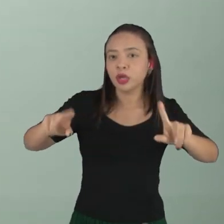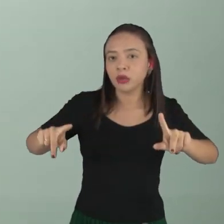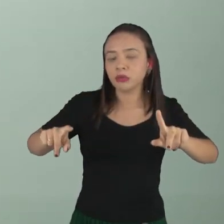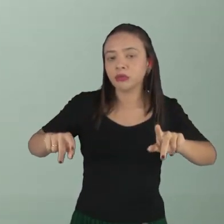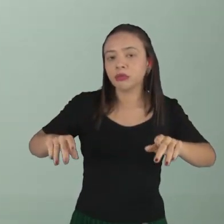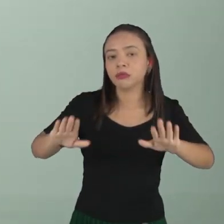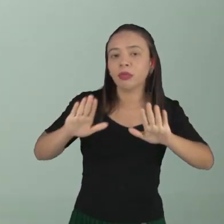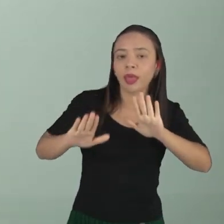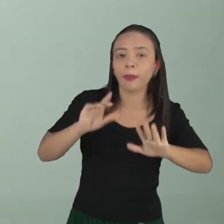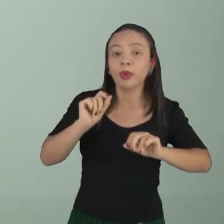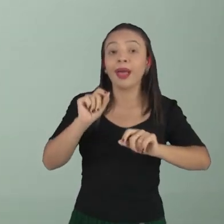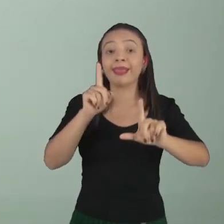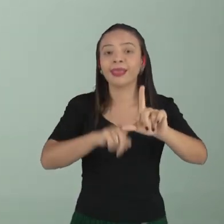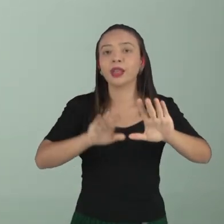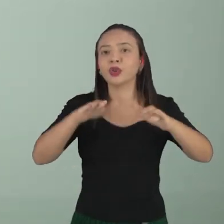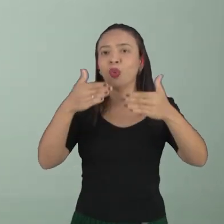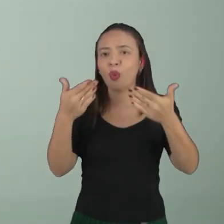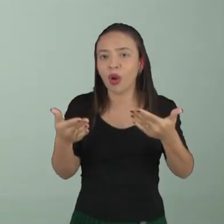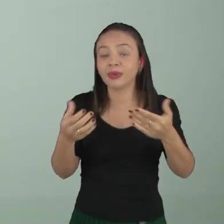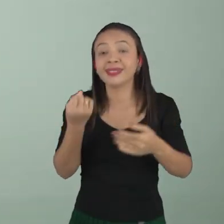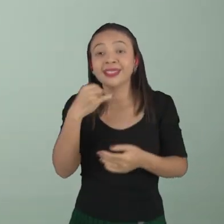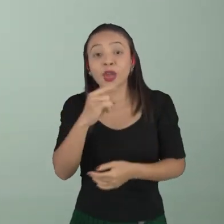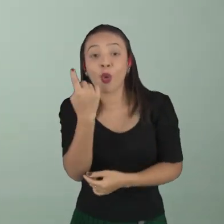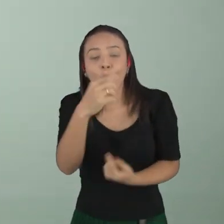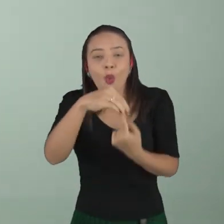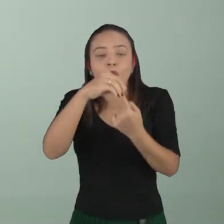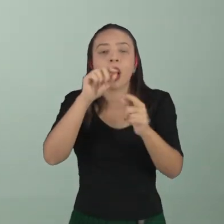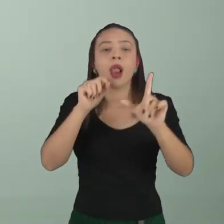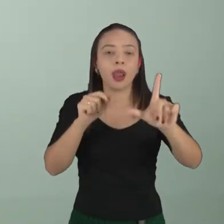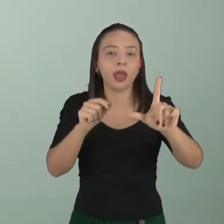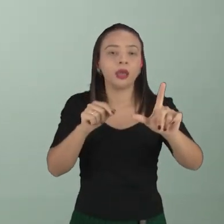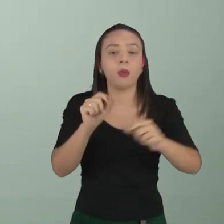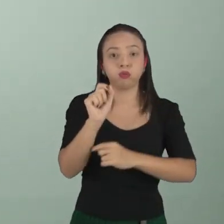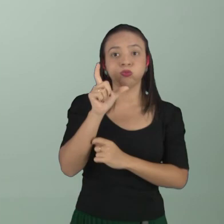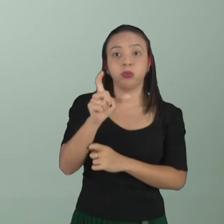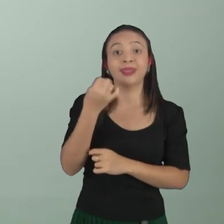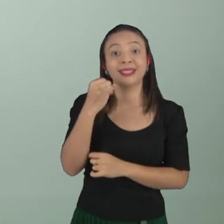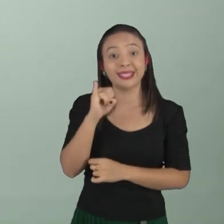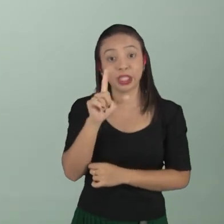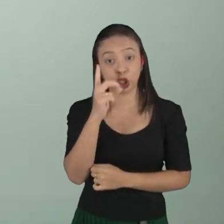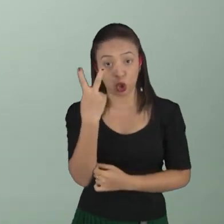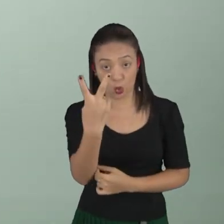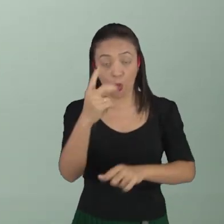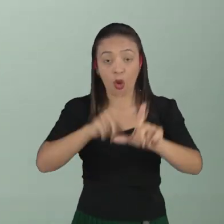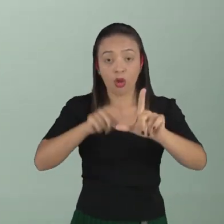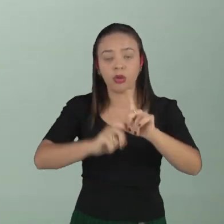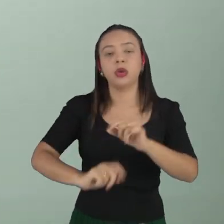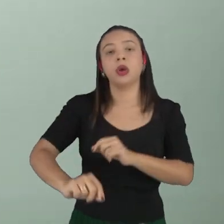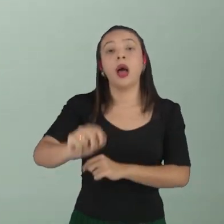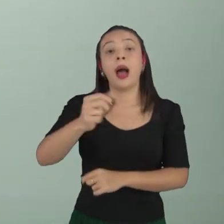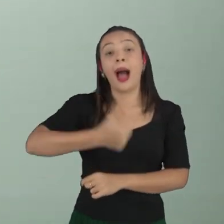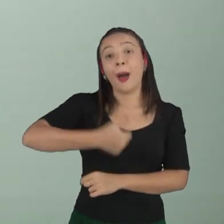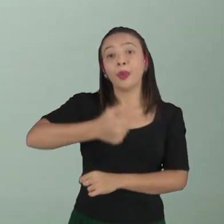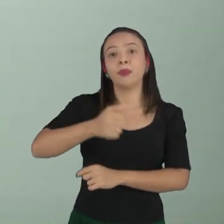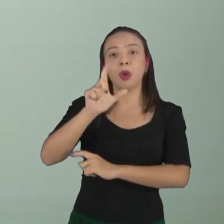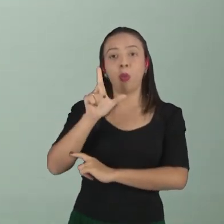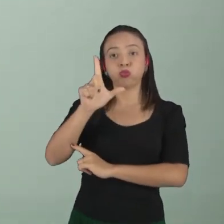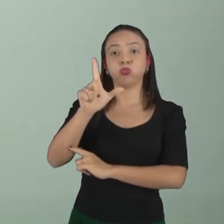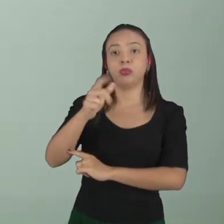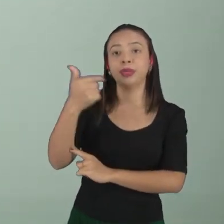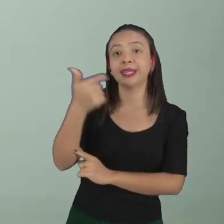letra vai representar. Se for apenas uma letra, ela é maiúscula. Se for representado por duas letras, a segunda, obrigatoriamente,